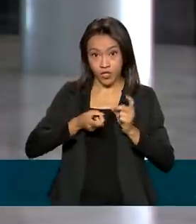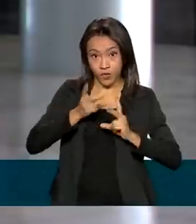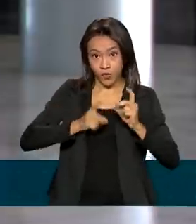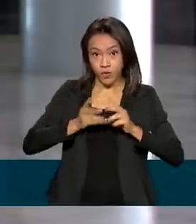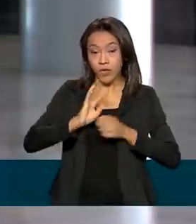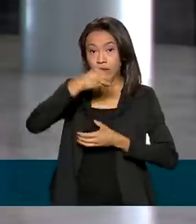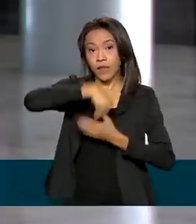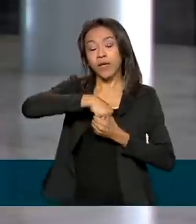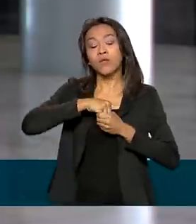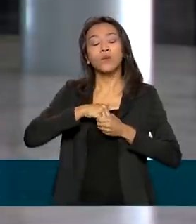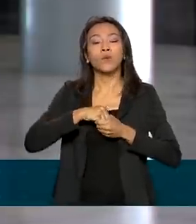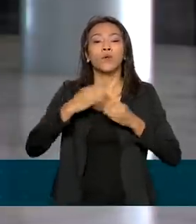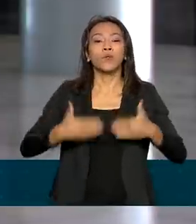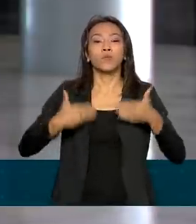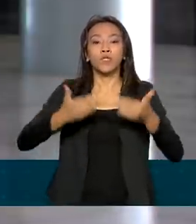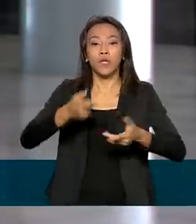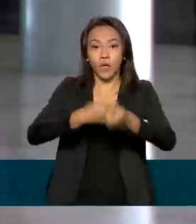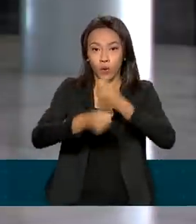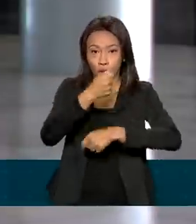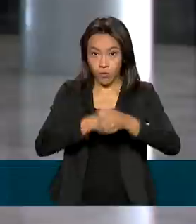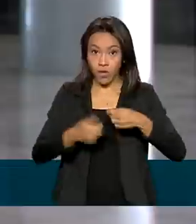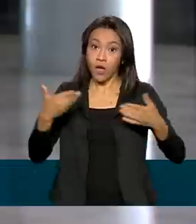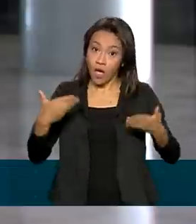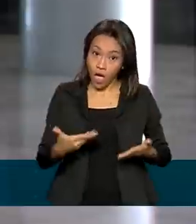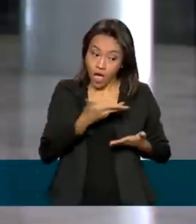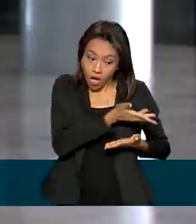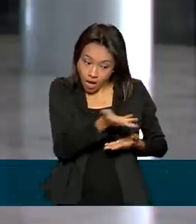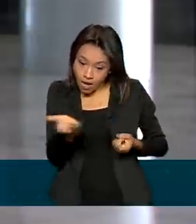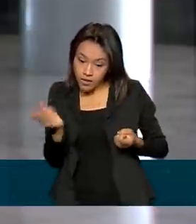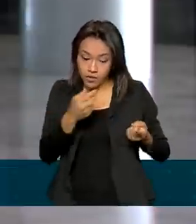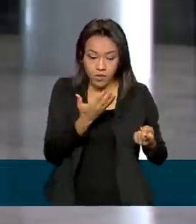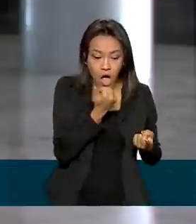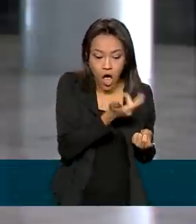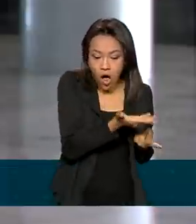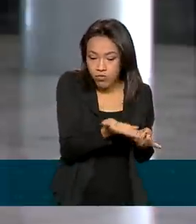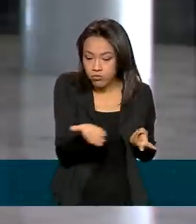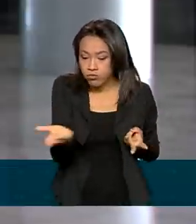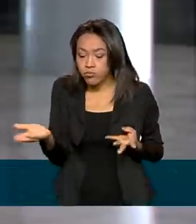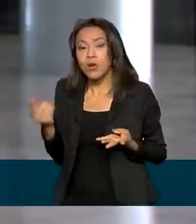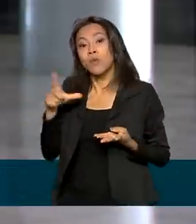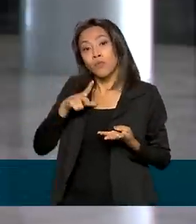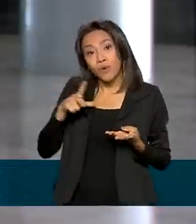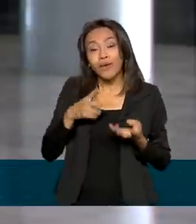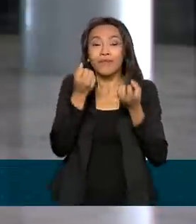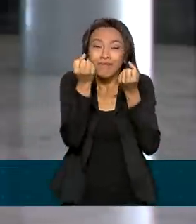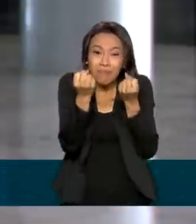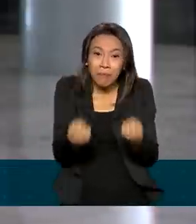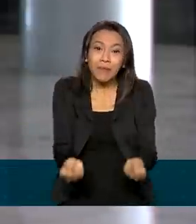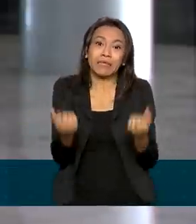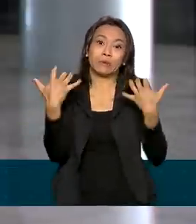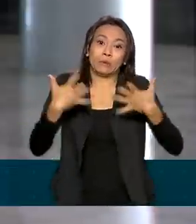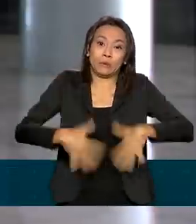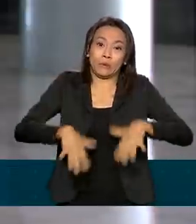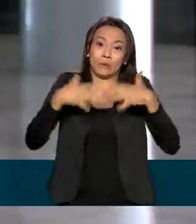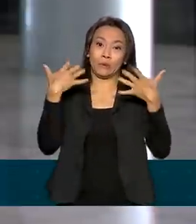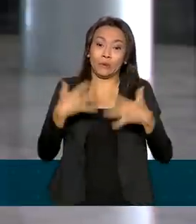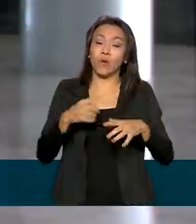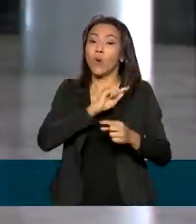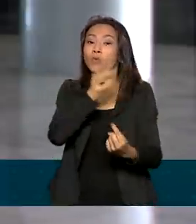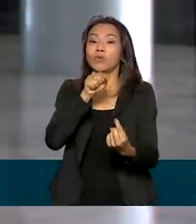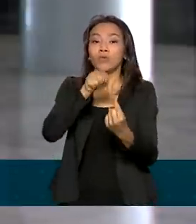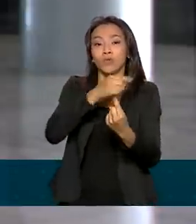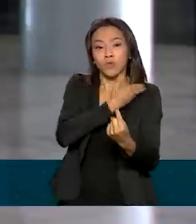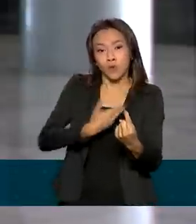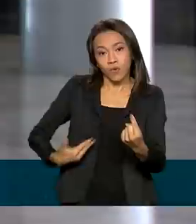produtos tiveram prioridade para a redução da alíquota porque eles têm um peso maior para a população. objetivo do governo é amenizar as